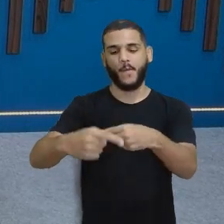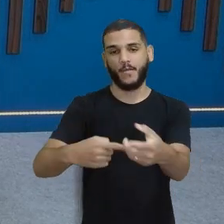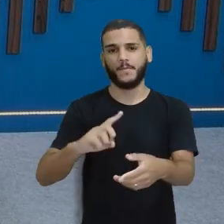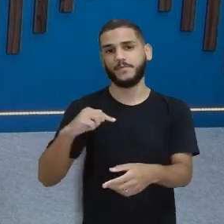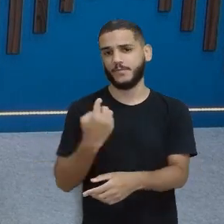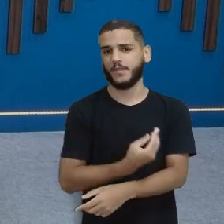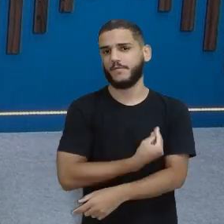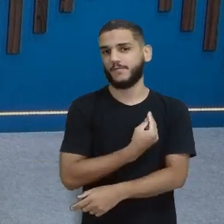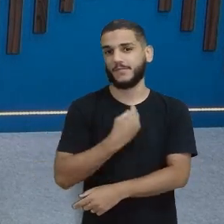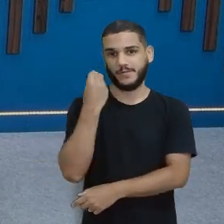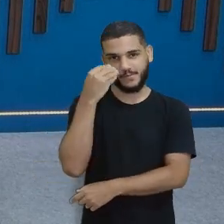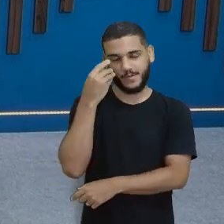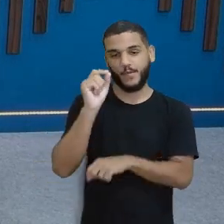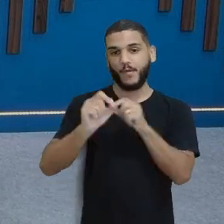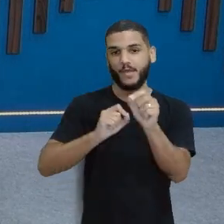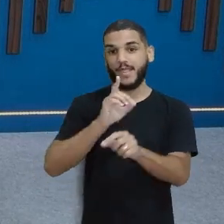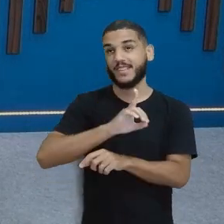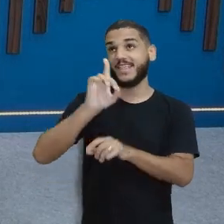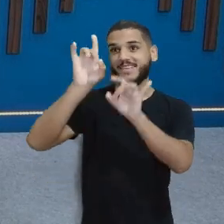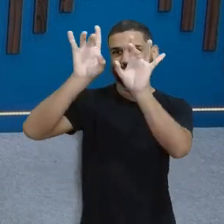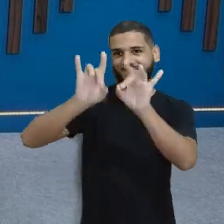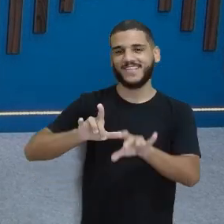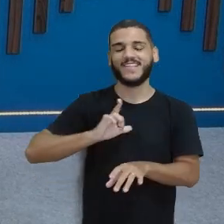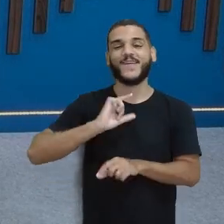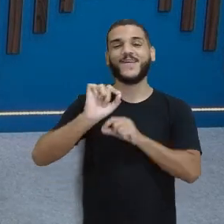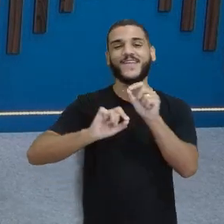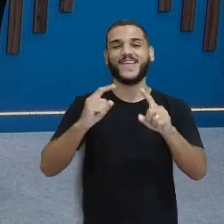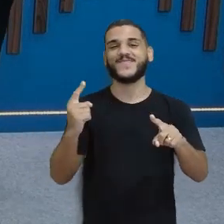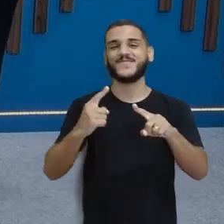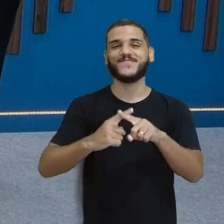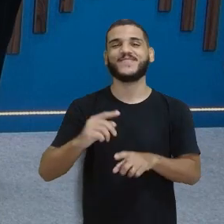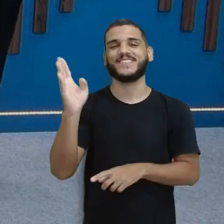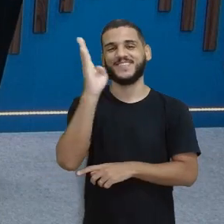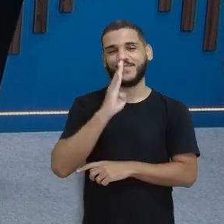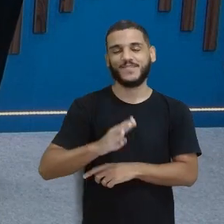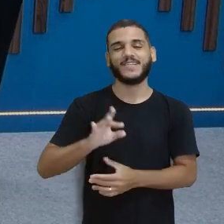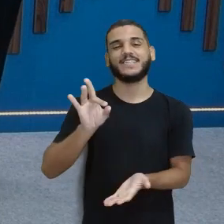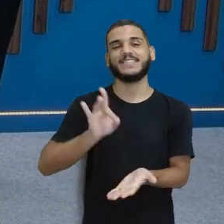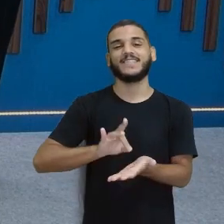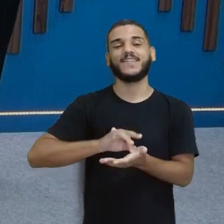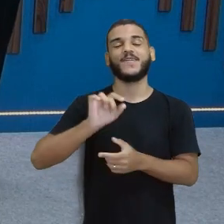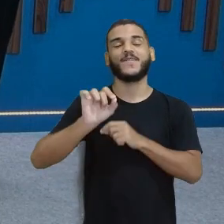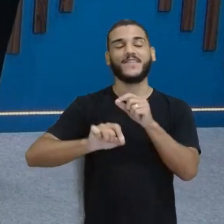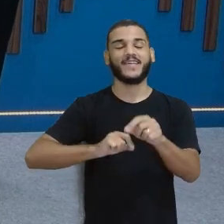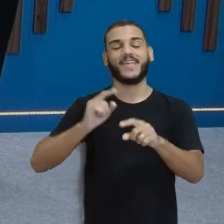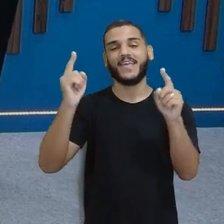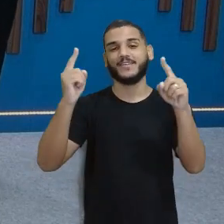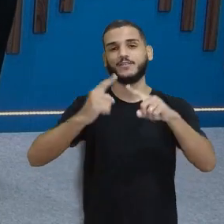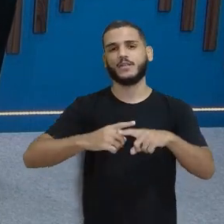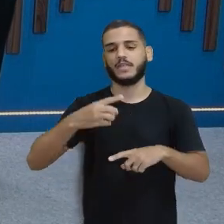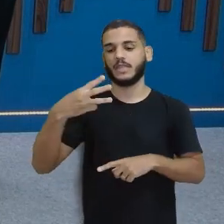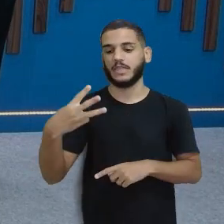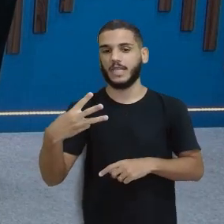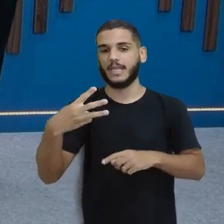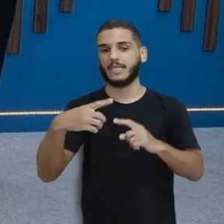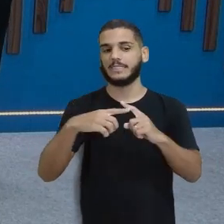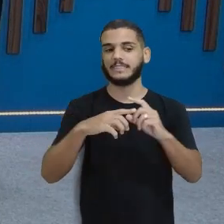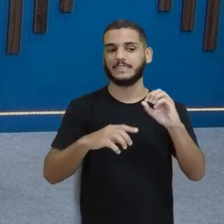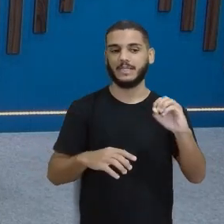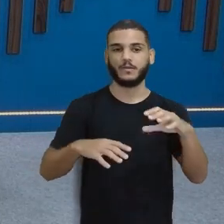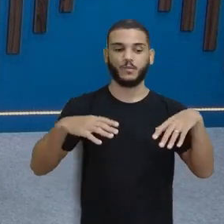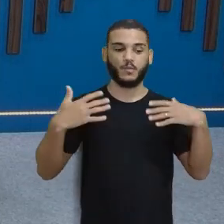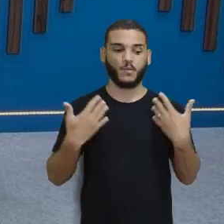vivenciando esse dia especial que tem jogo no Brasil? Com certeza, o jogo vai ser... 3 a 0. 3 a 0,